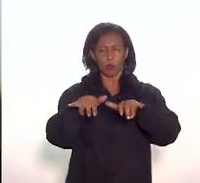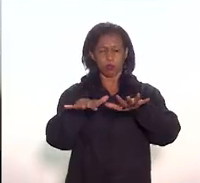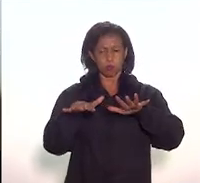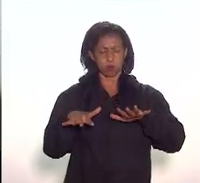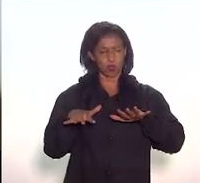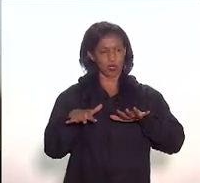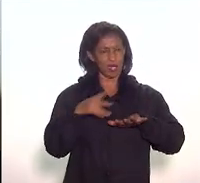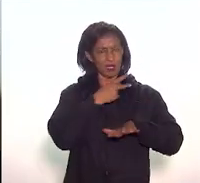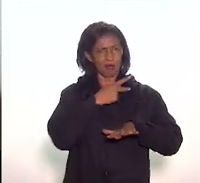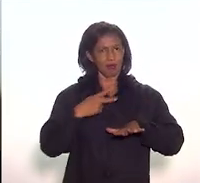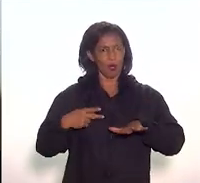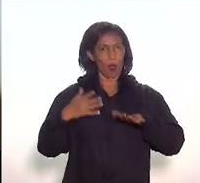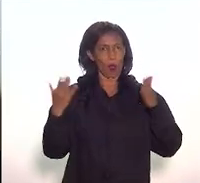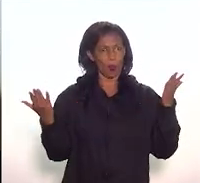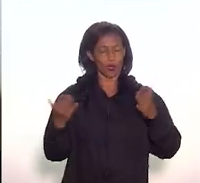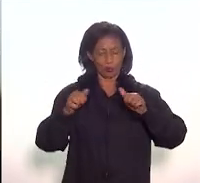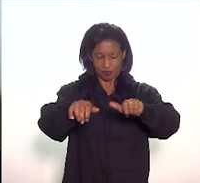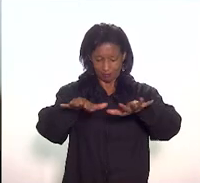ampla,